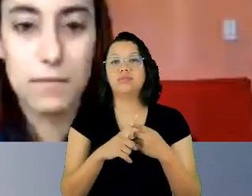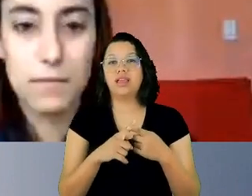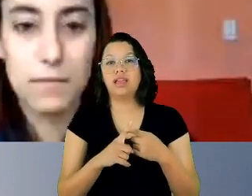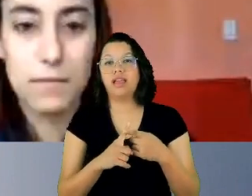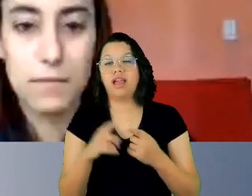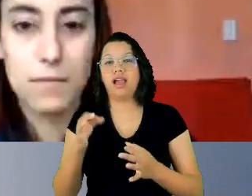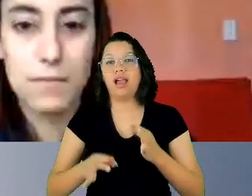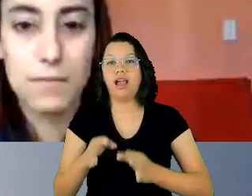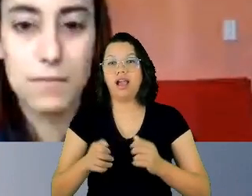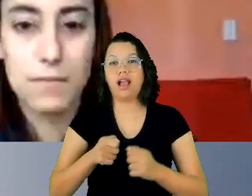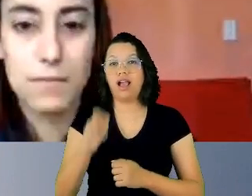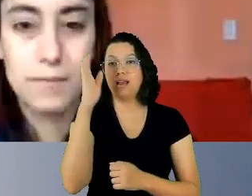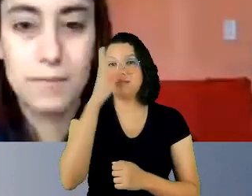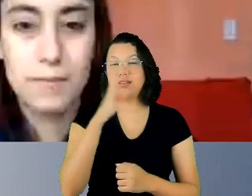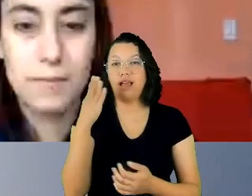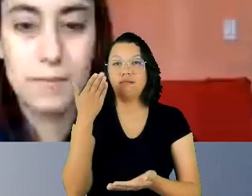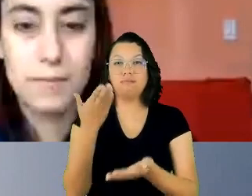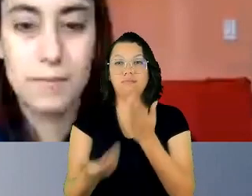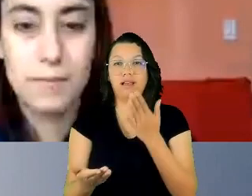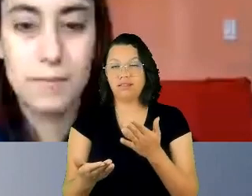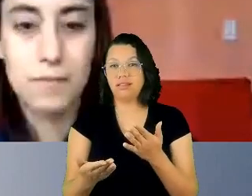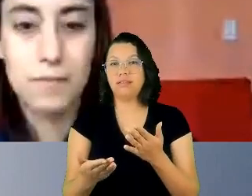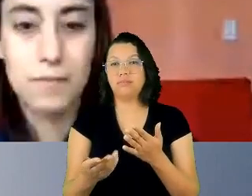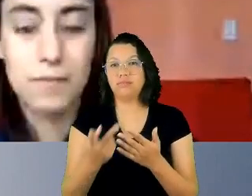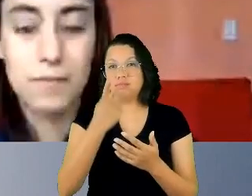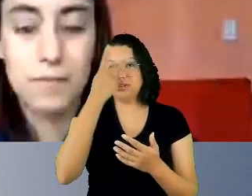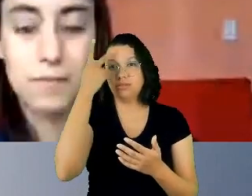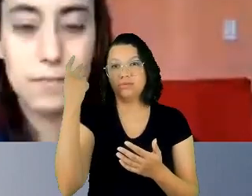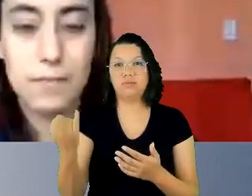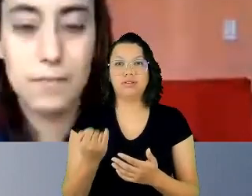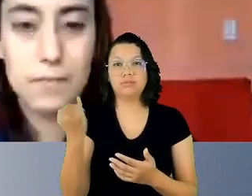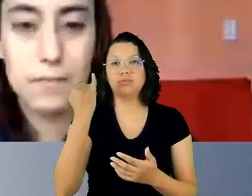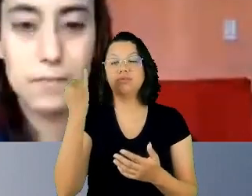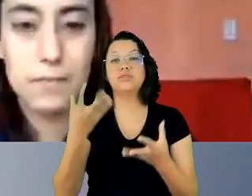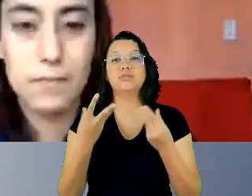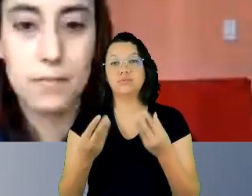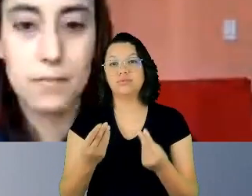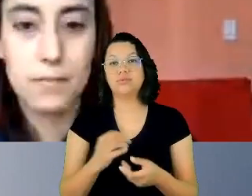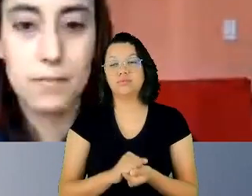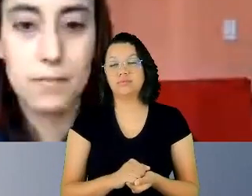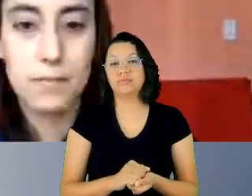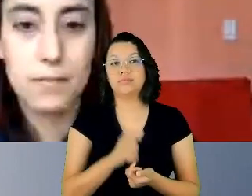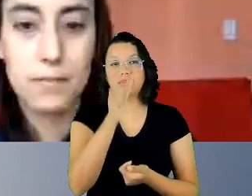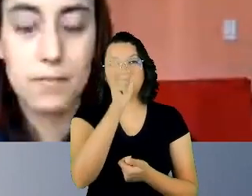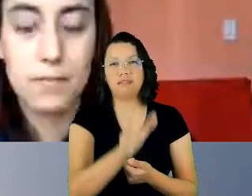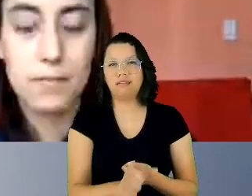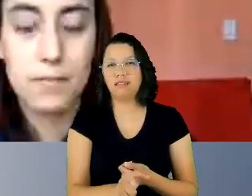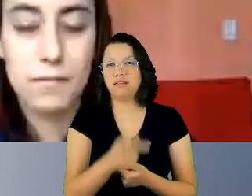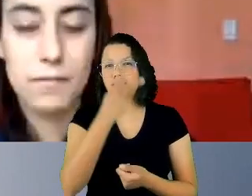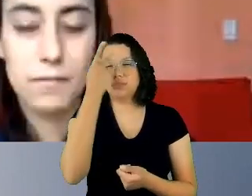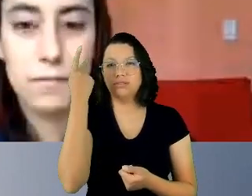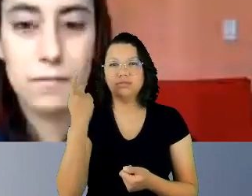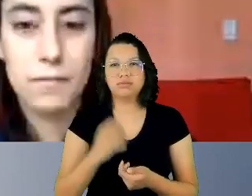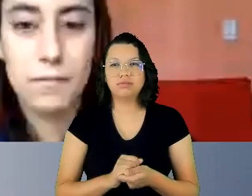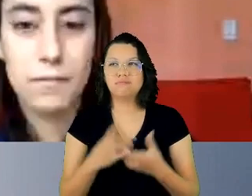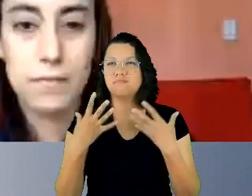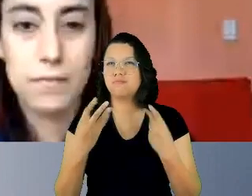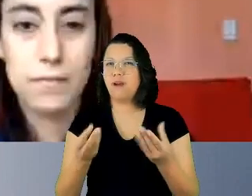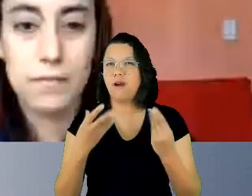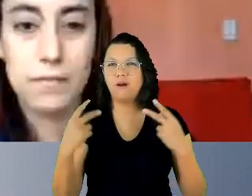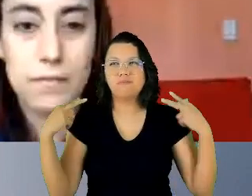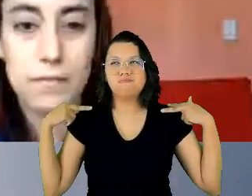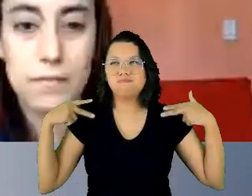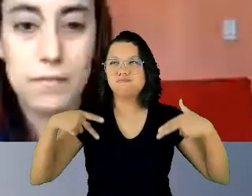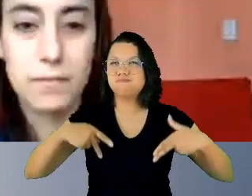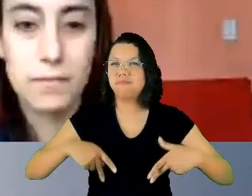uma personalidade. A Neuza é uma figura ímpar, uma figura extremamente humana, é uma mãe, cozinha